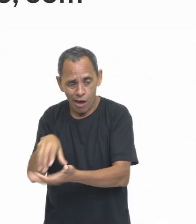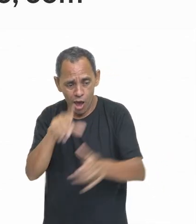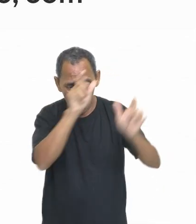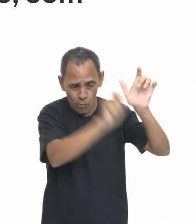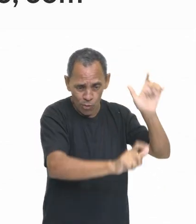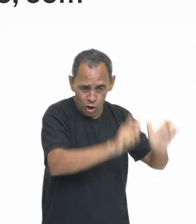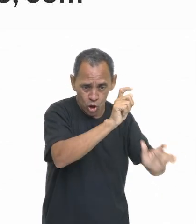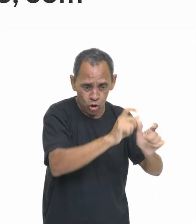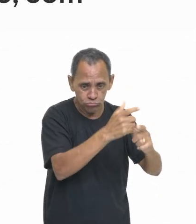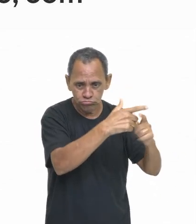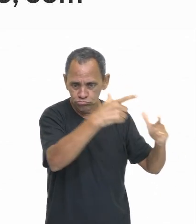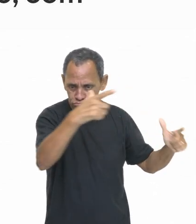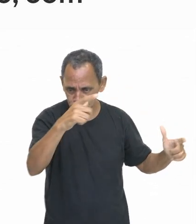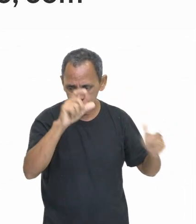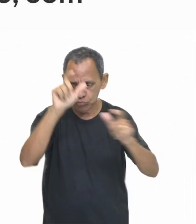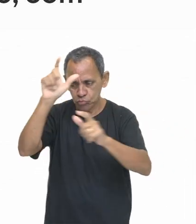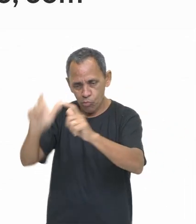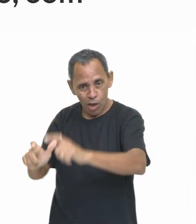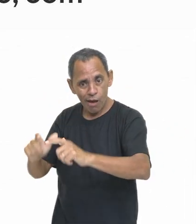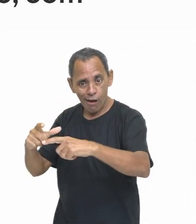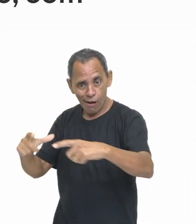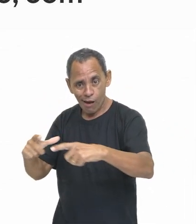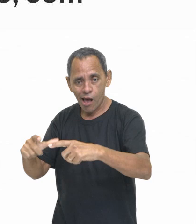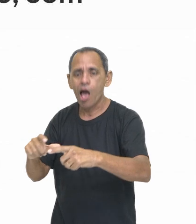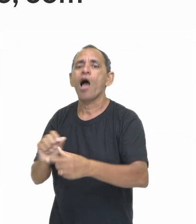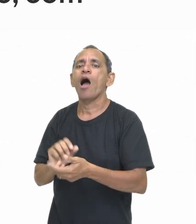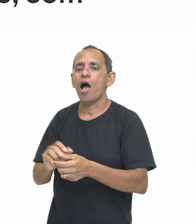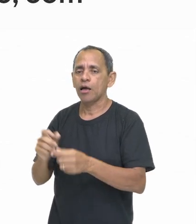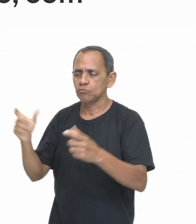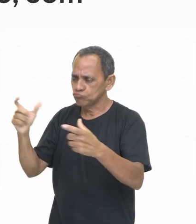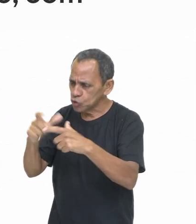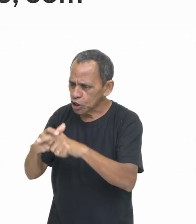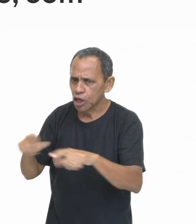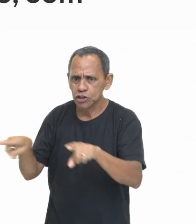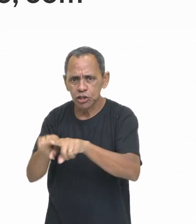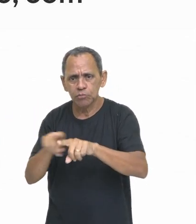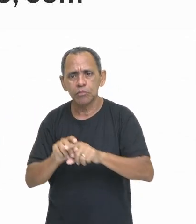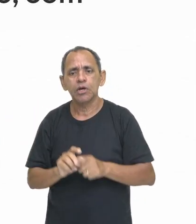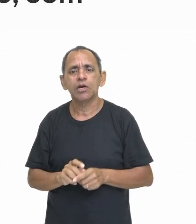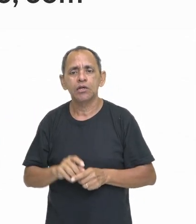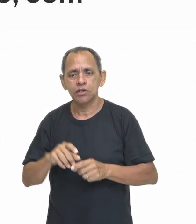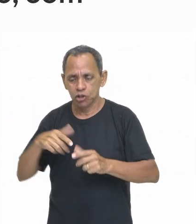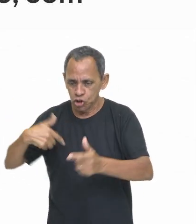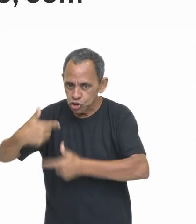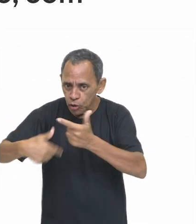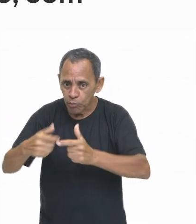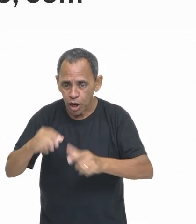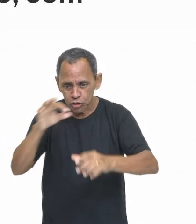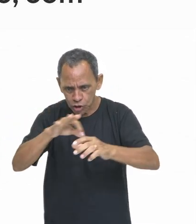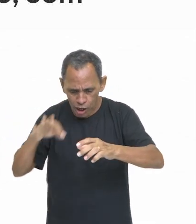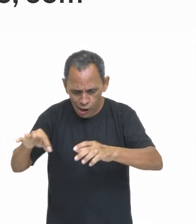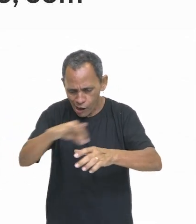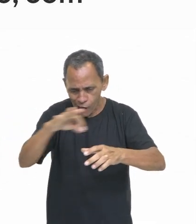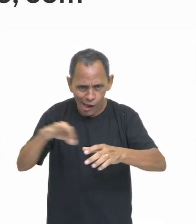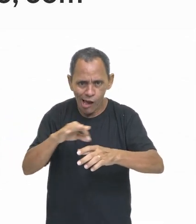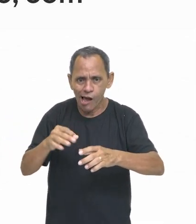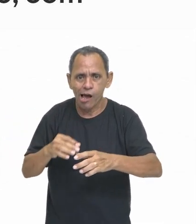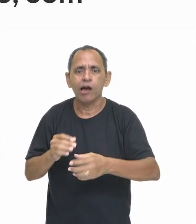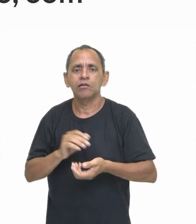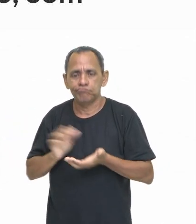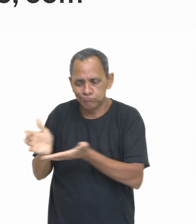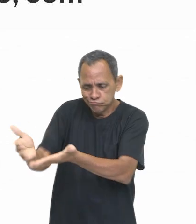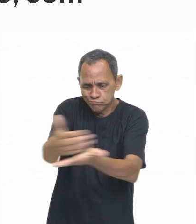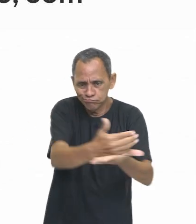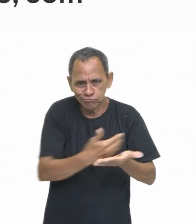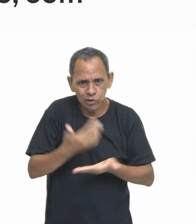ligados diretamente ao trabalho da agricultura, ou seja, de plantar e colher os alimentos. O sistema agrícola